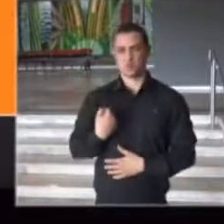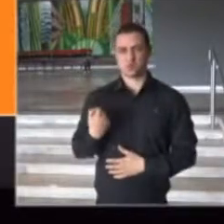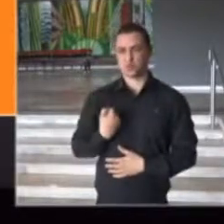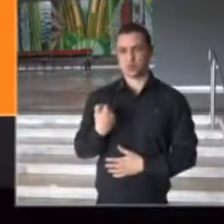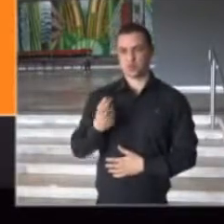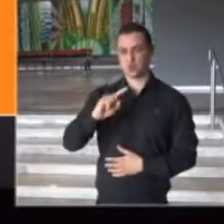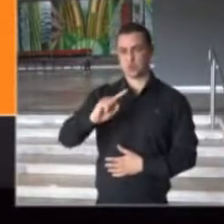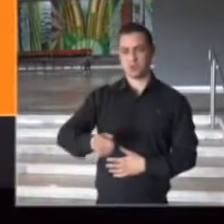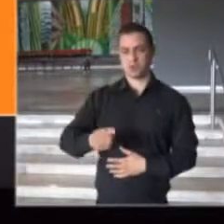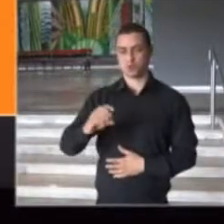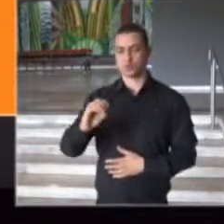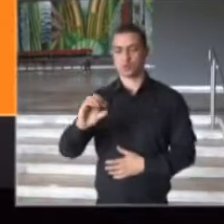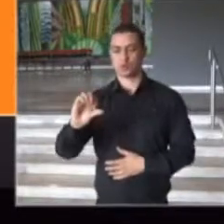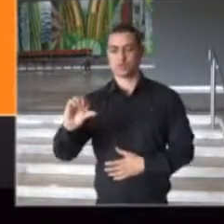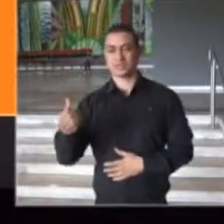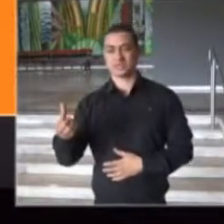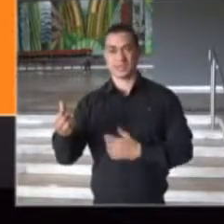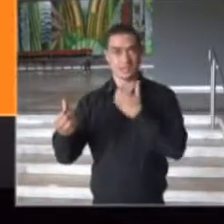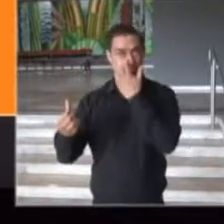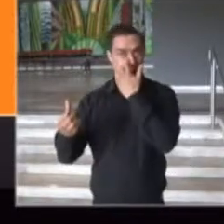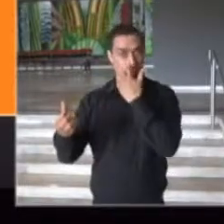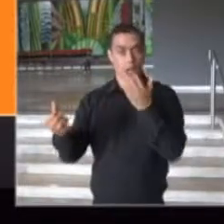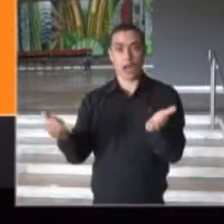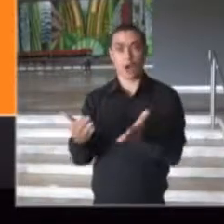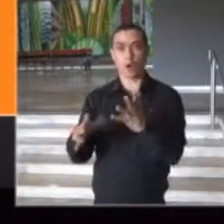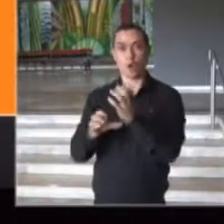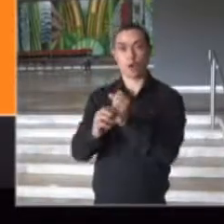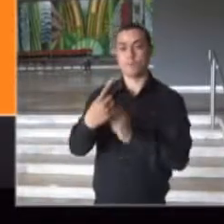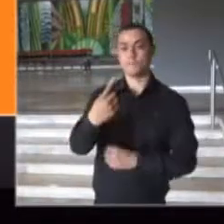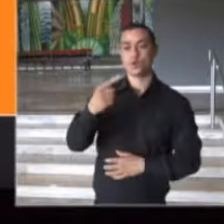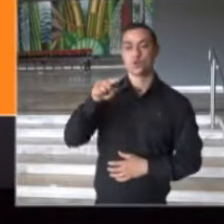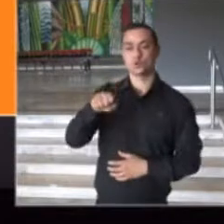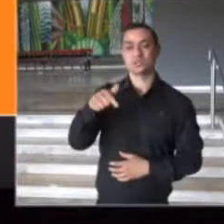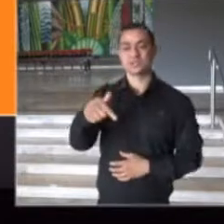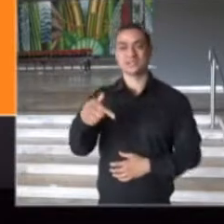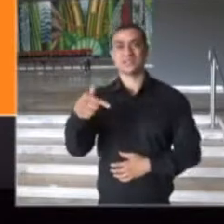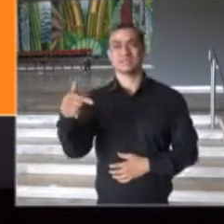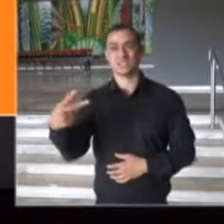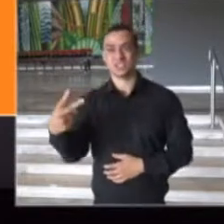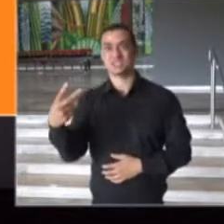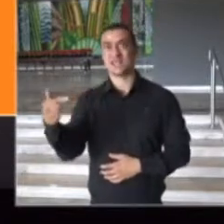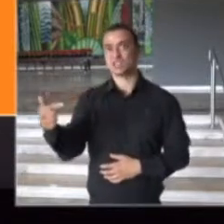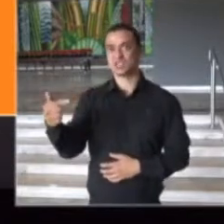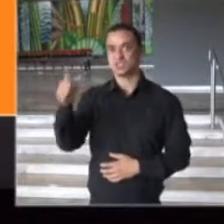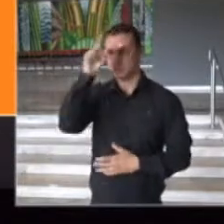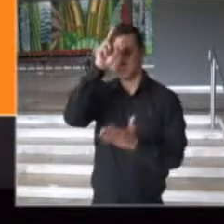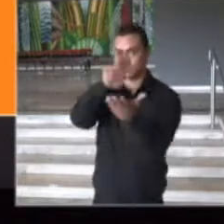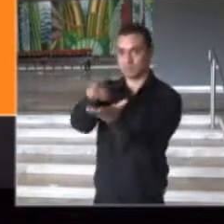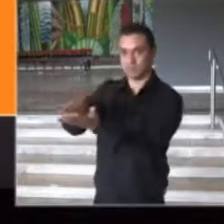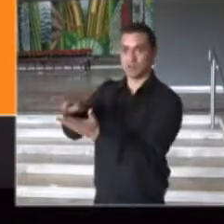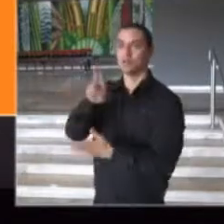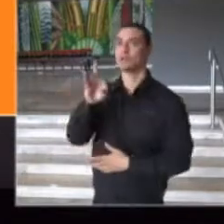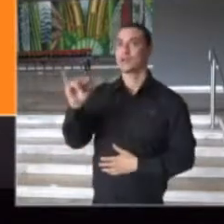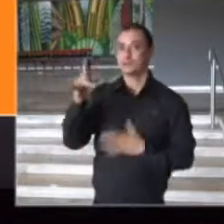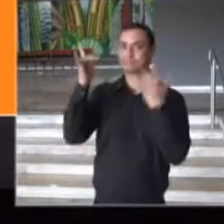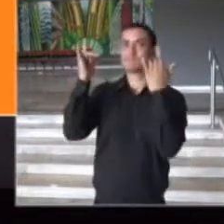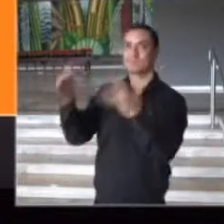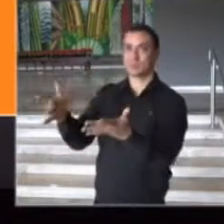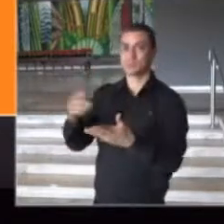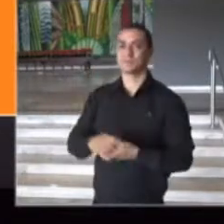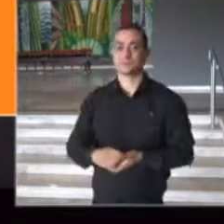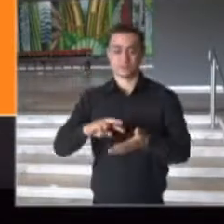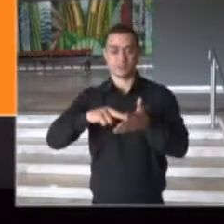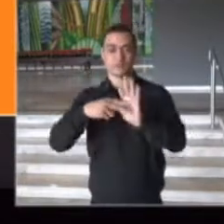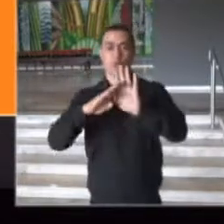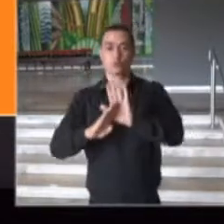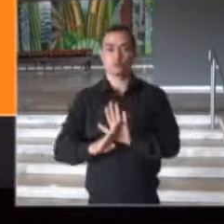.096 e estamos agora com 1.727 pacientes internados em leitos de UTI. E um crescimento